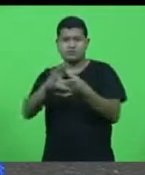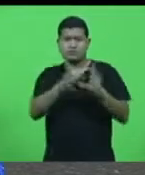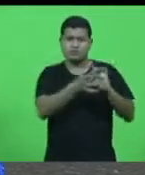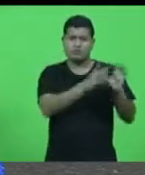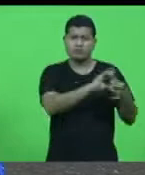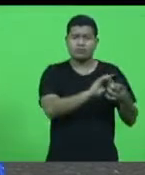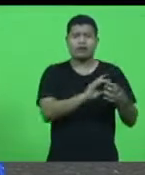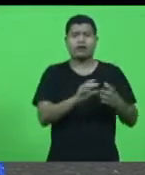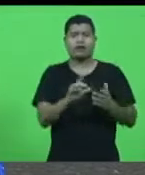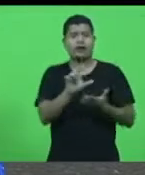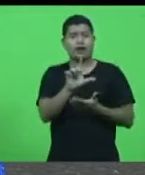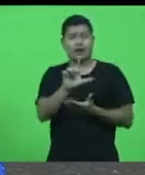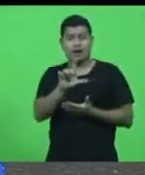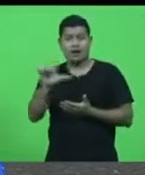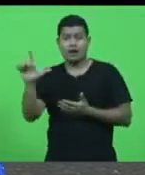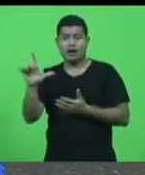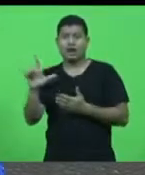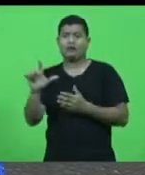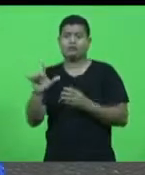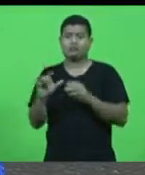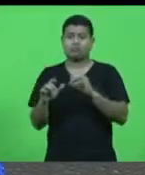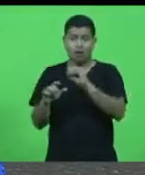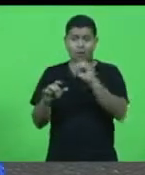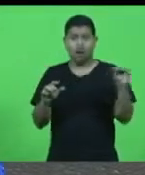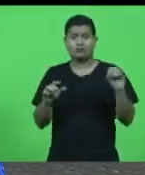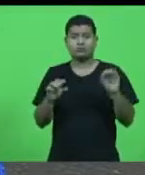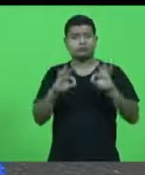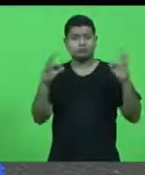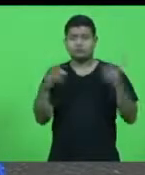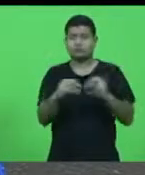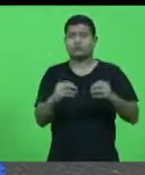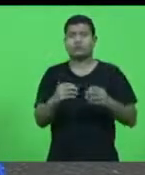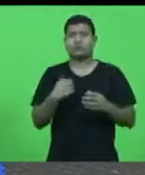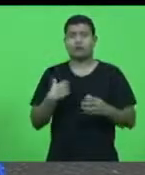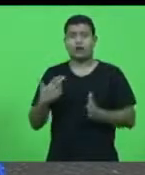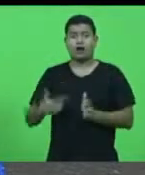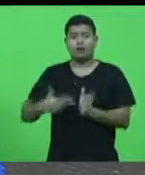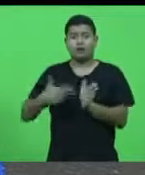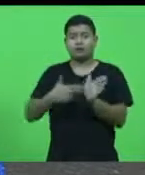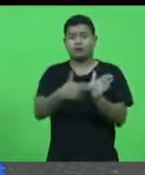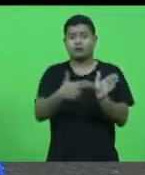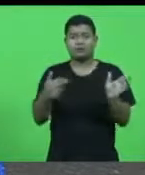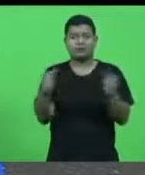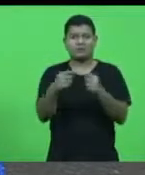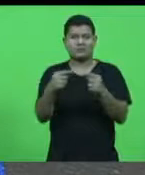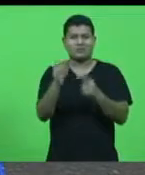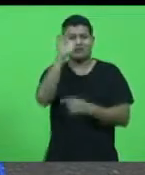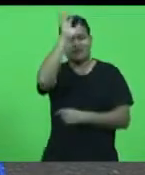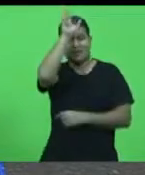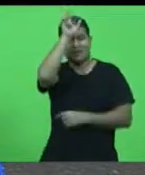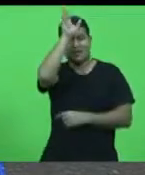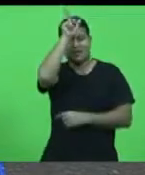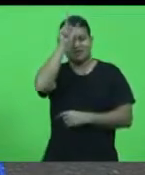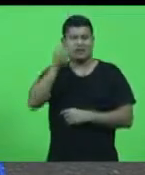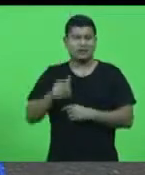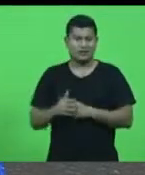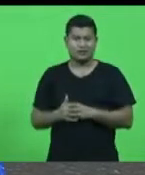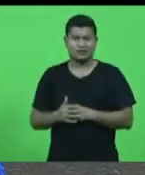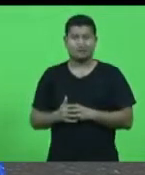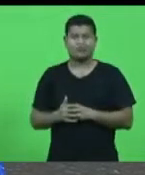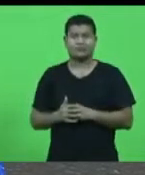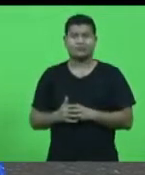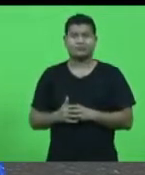que é a ferrovia do frango e ainda